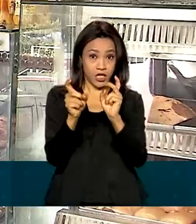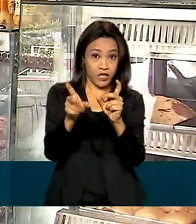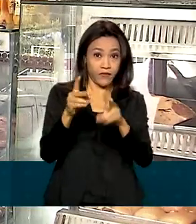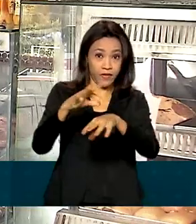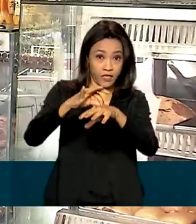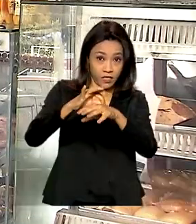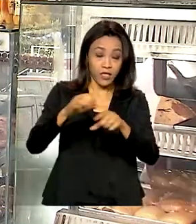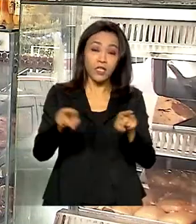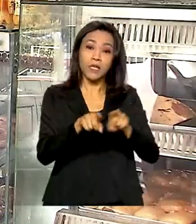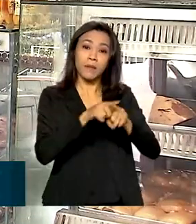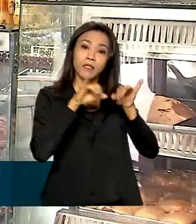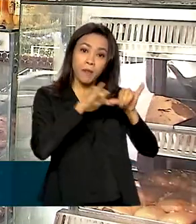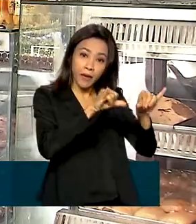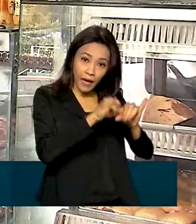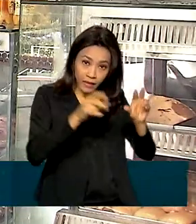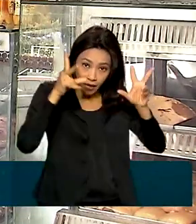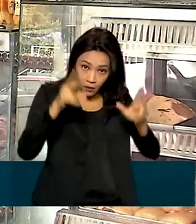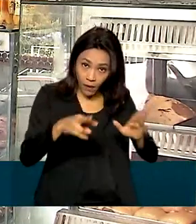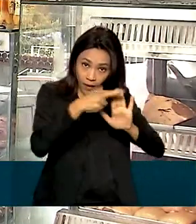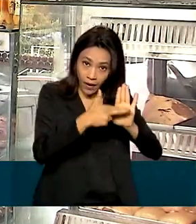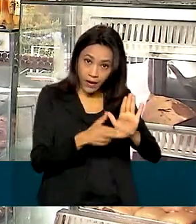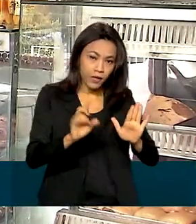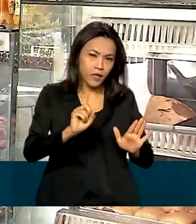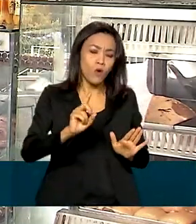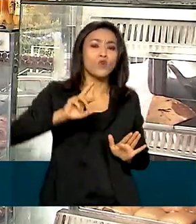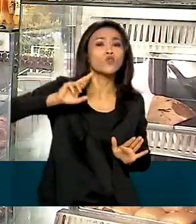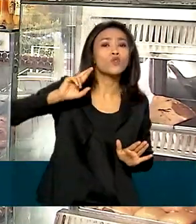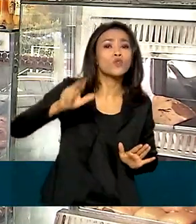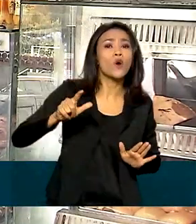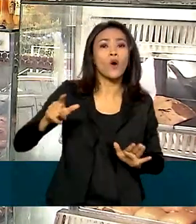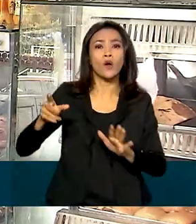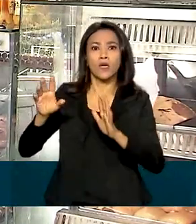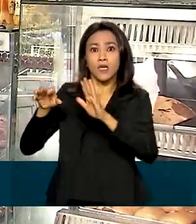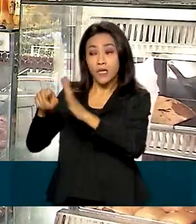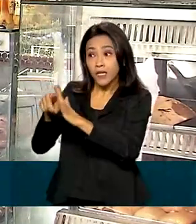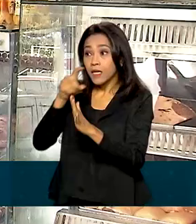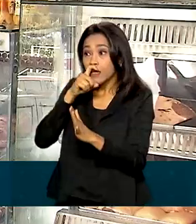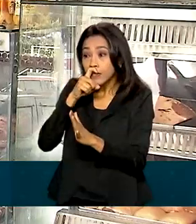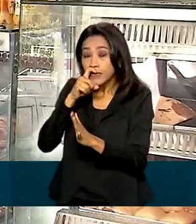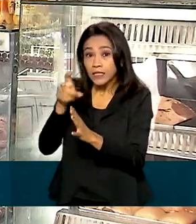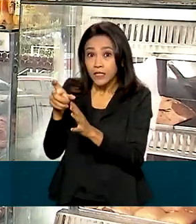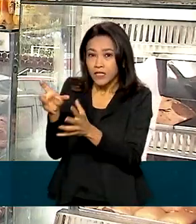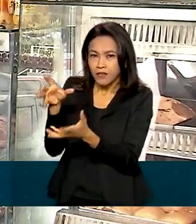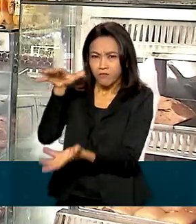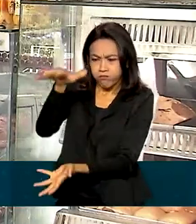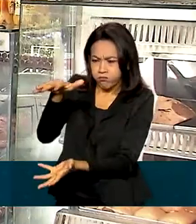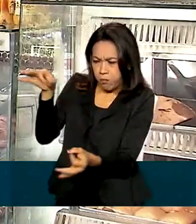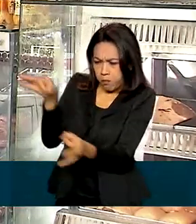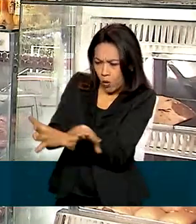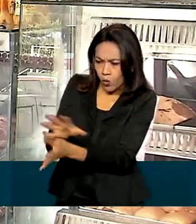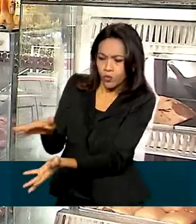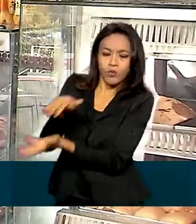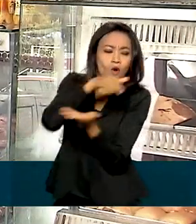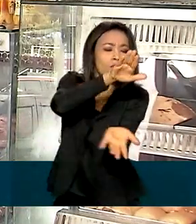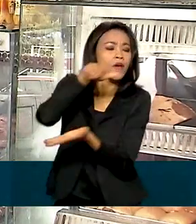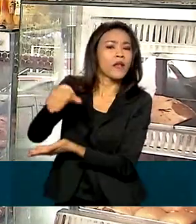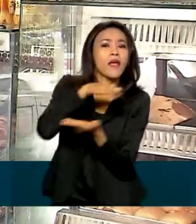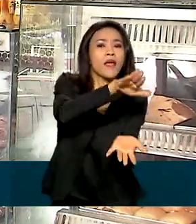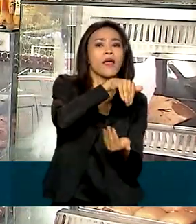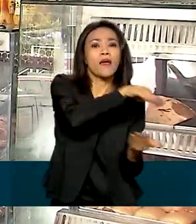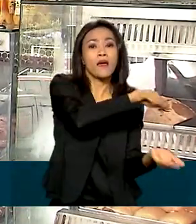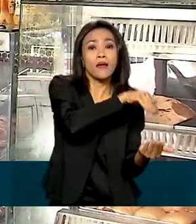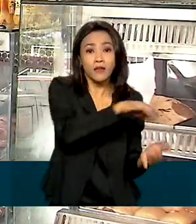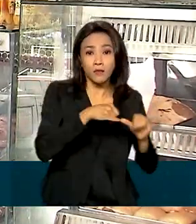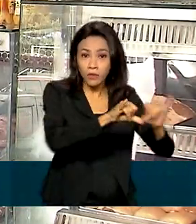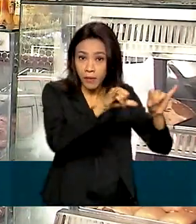supermercados. Se aplicam apenas para os frigoríficos que fornecem pacotes prontos às lojas. O novo